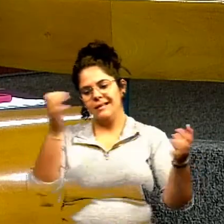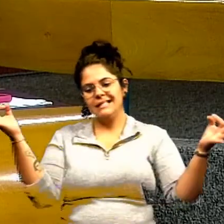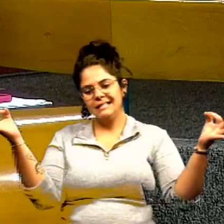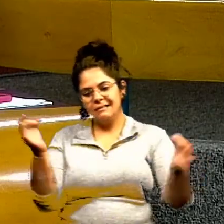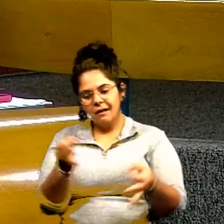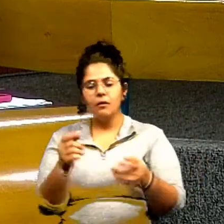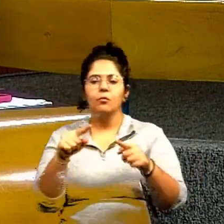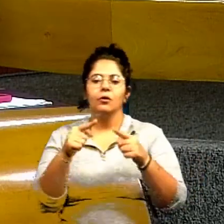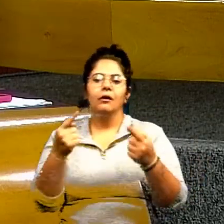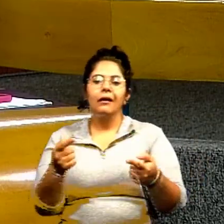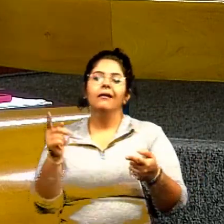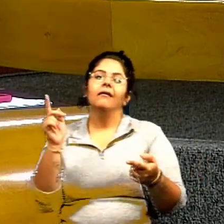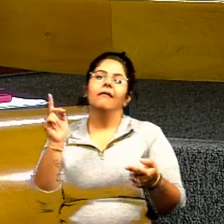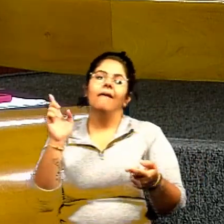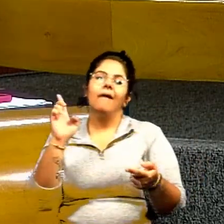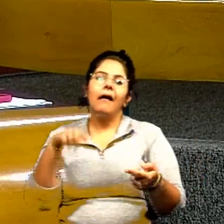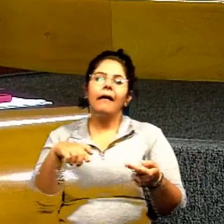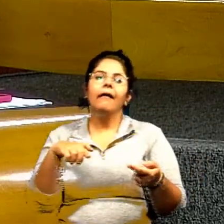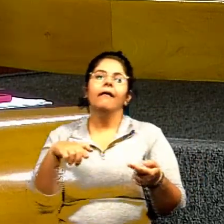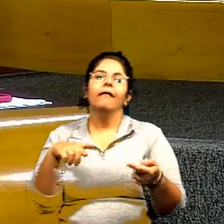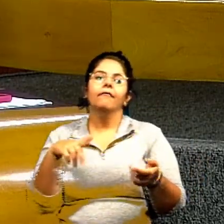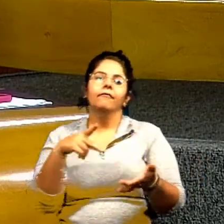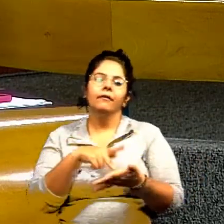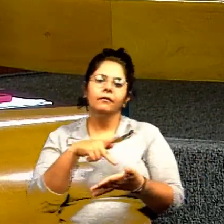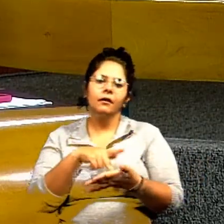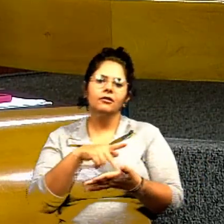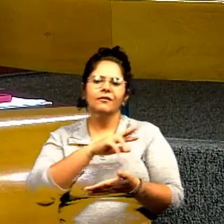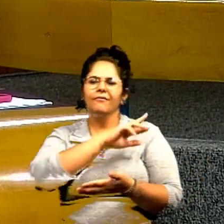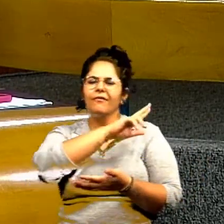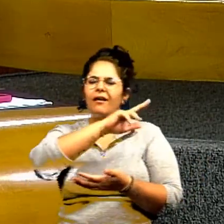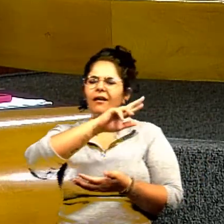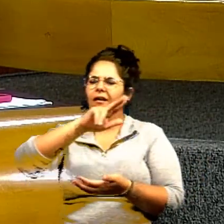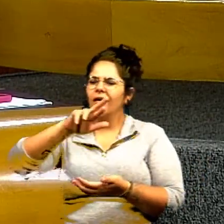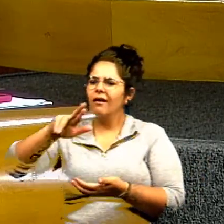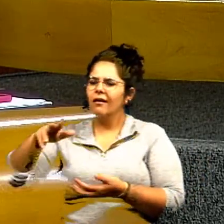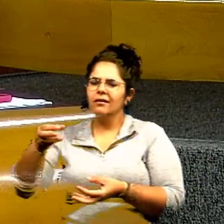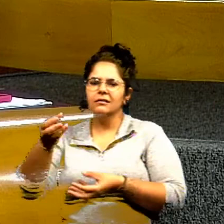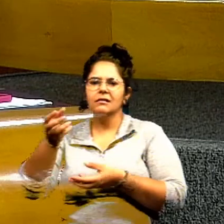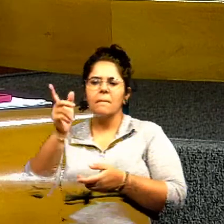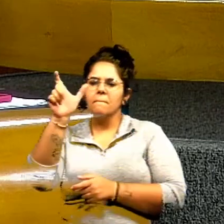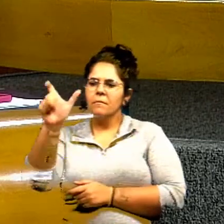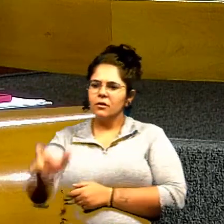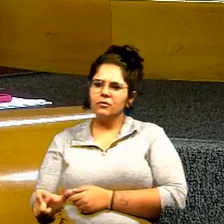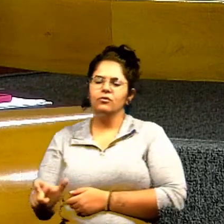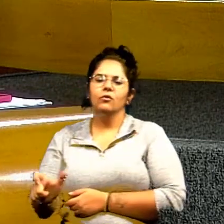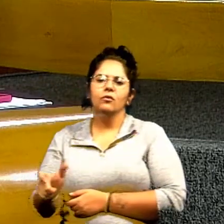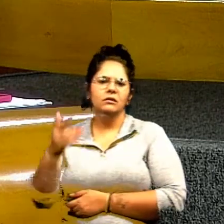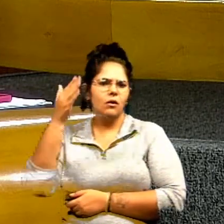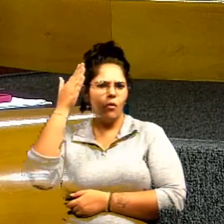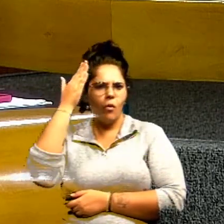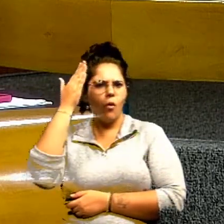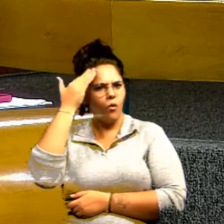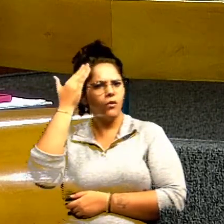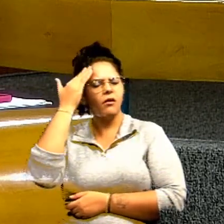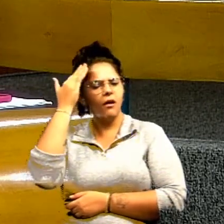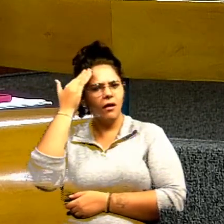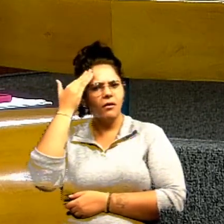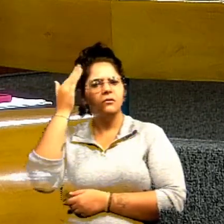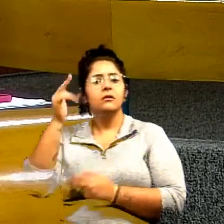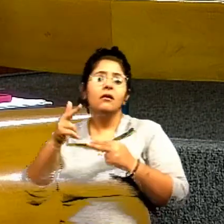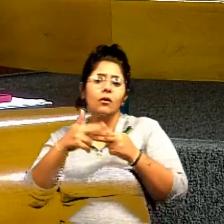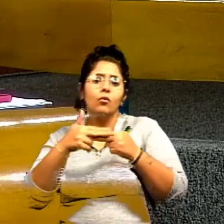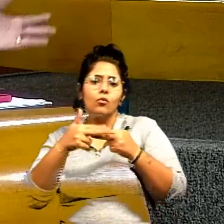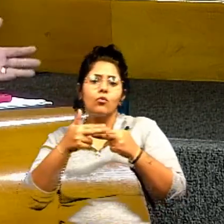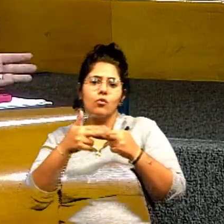porque isso já é realidade várias pessoas que eu conheço eu sou da saúde eu estou dentro do processo várias pessoas